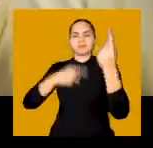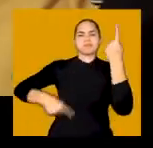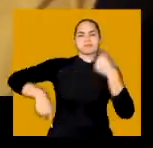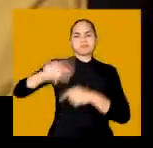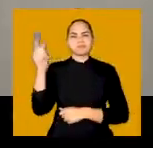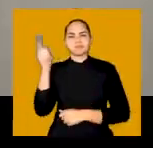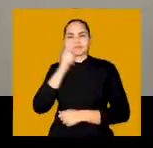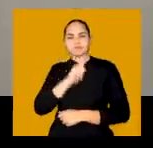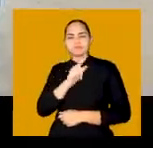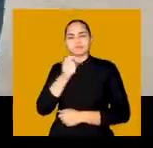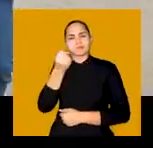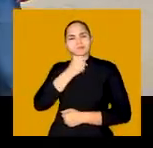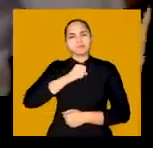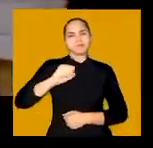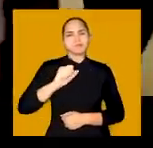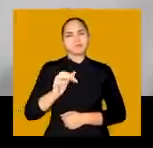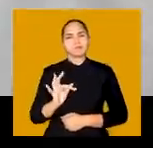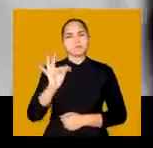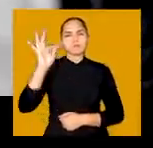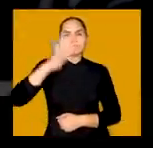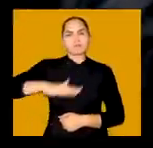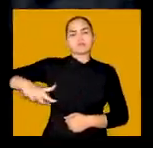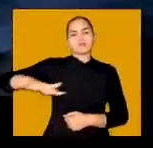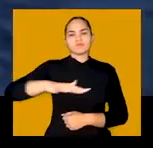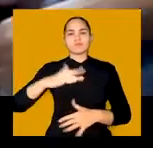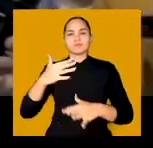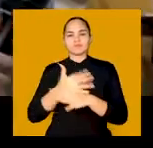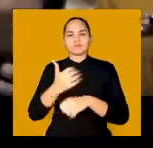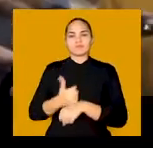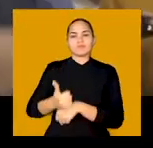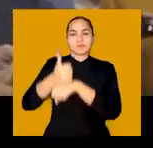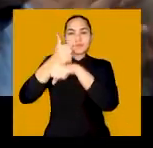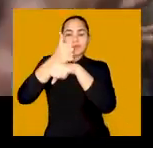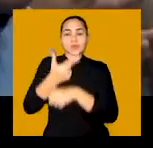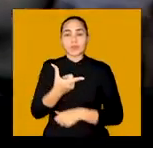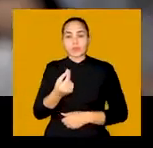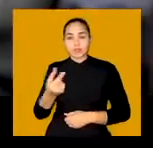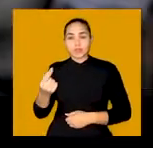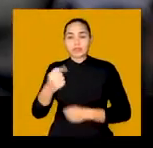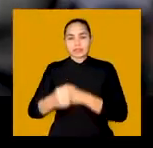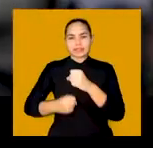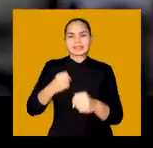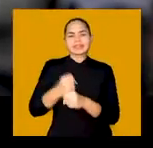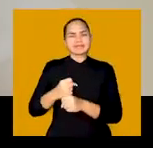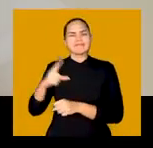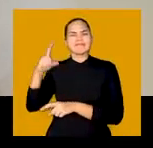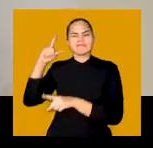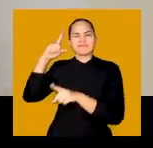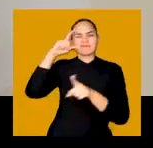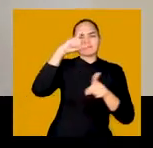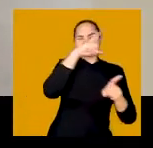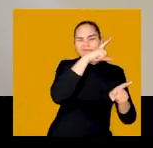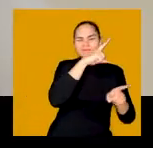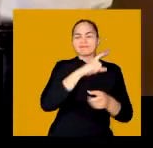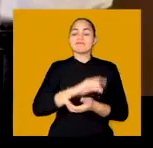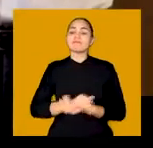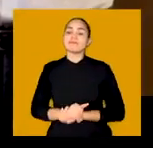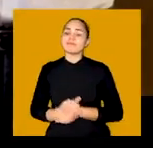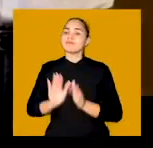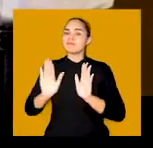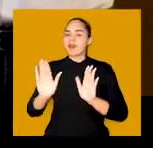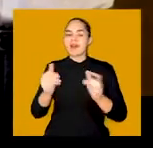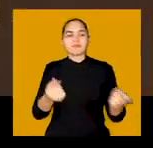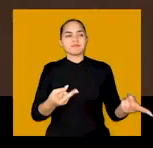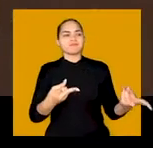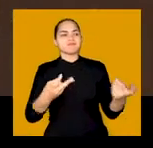esperança e pela defesa do futuro da nossa cidade. 2020 tem sido um ano de muitos desafios, mas ele